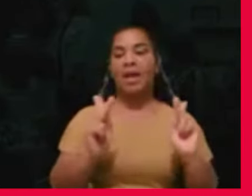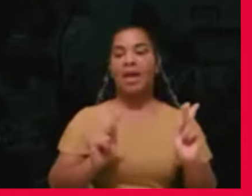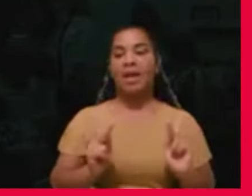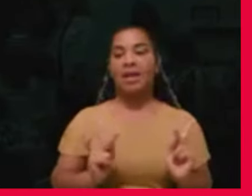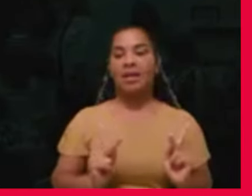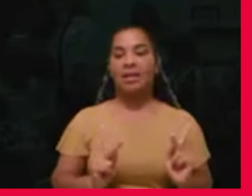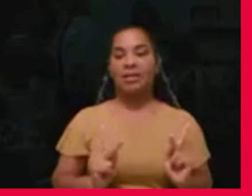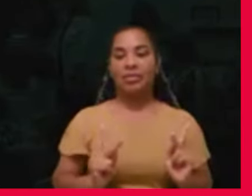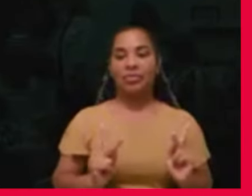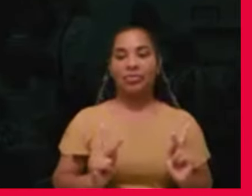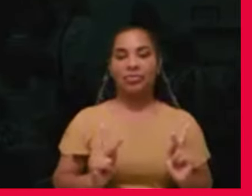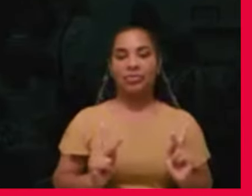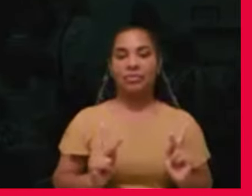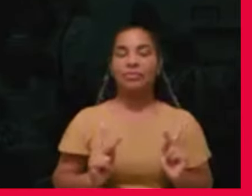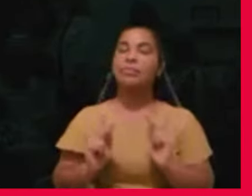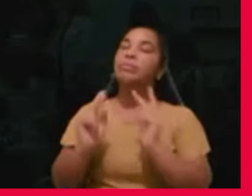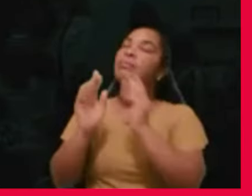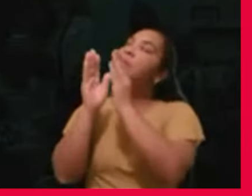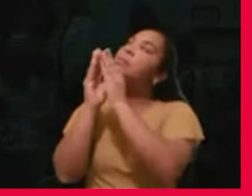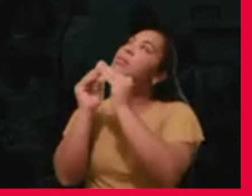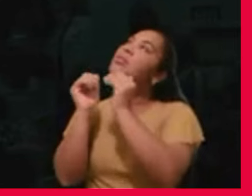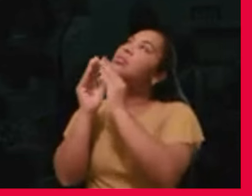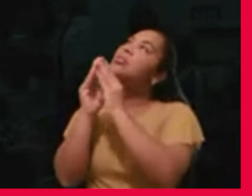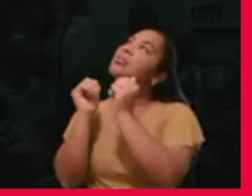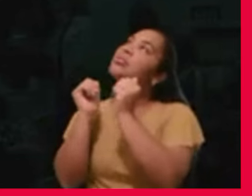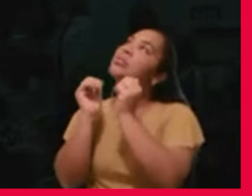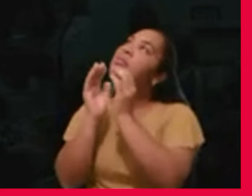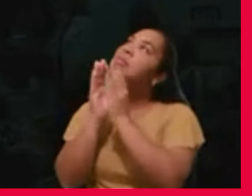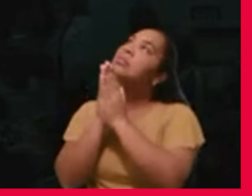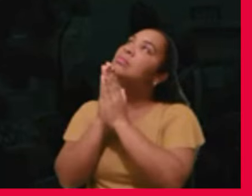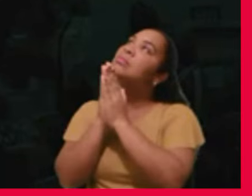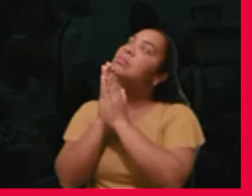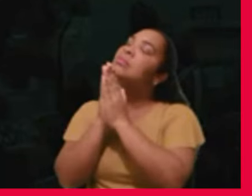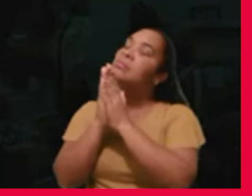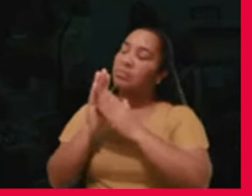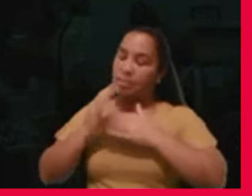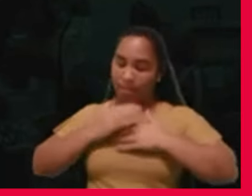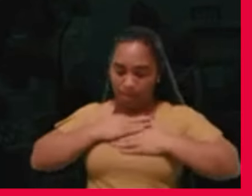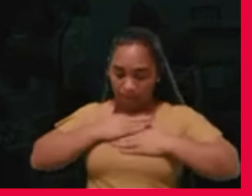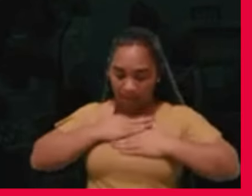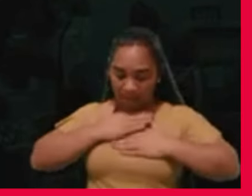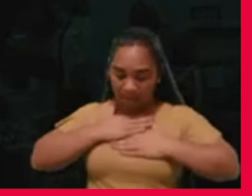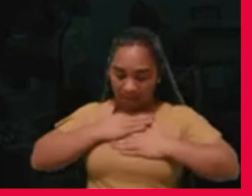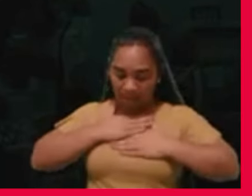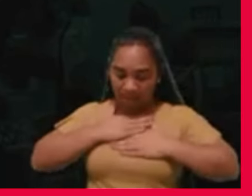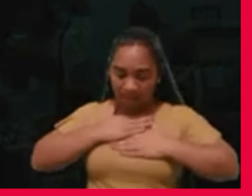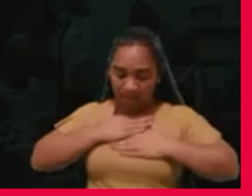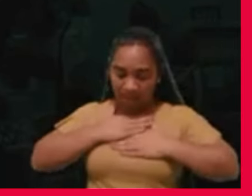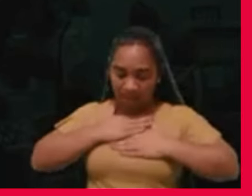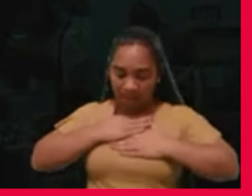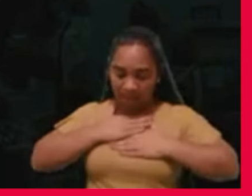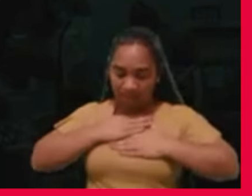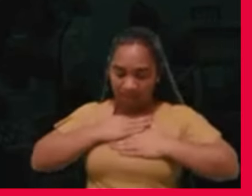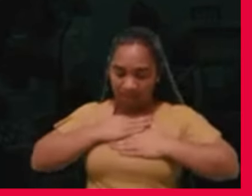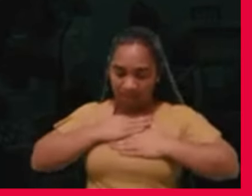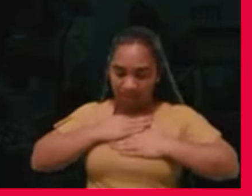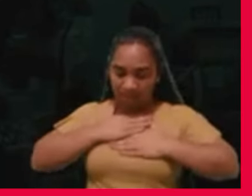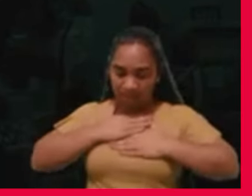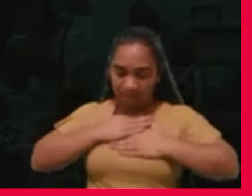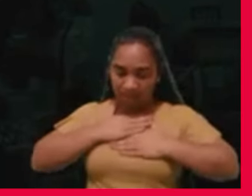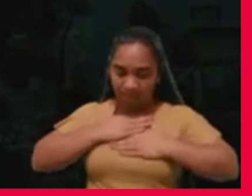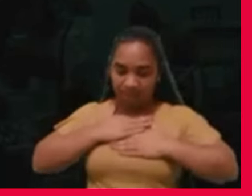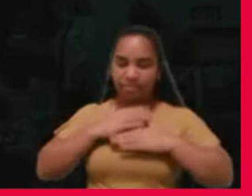pedimos-te por nós próprios, por aqueles